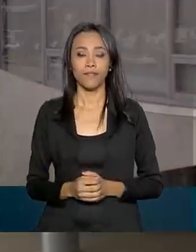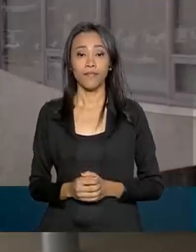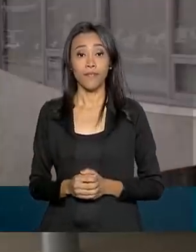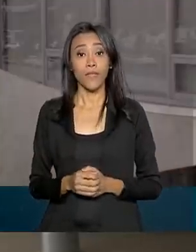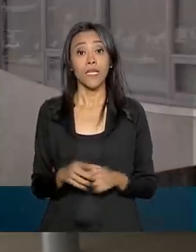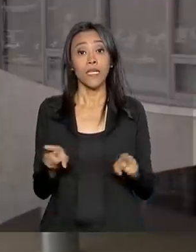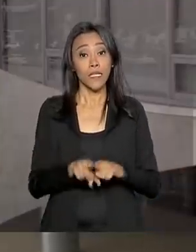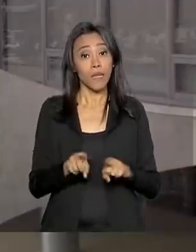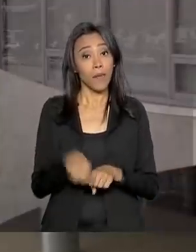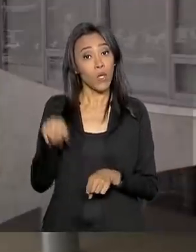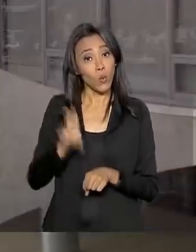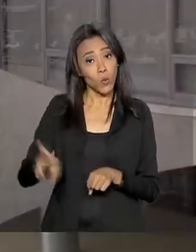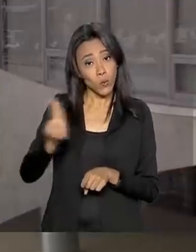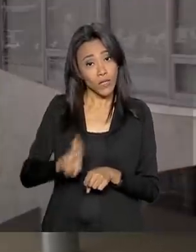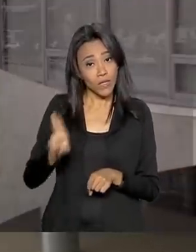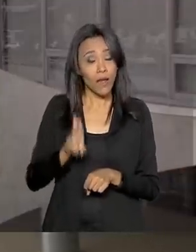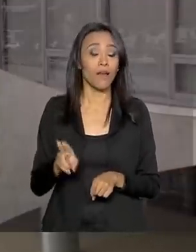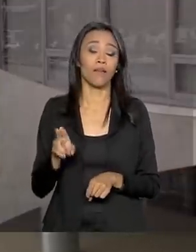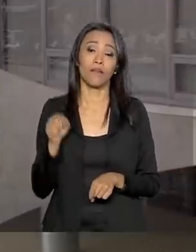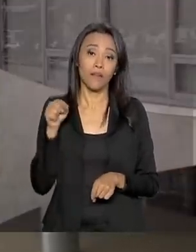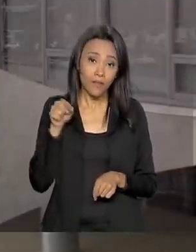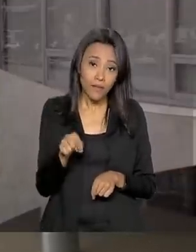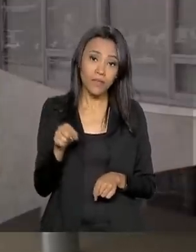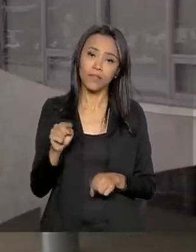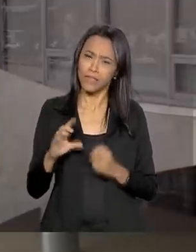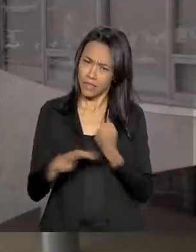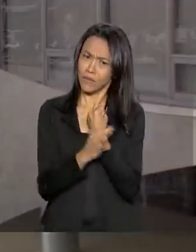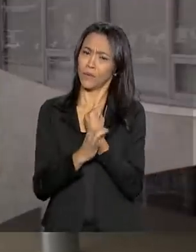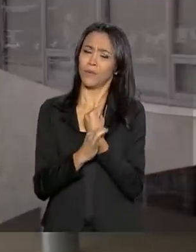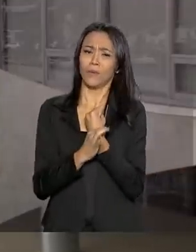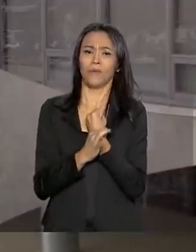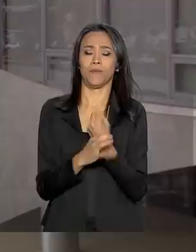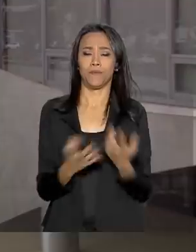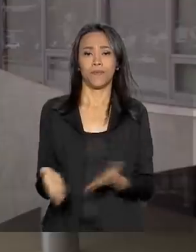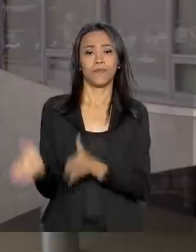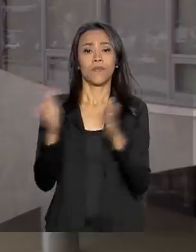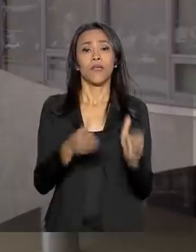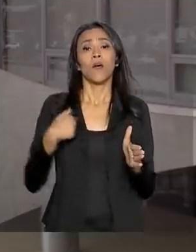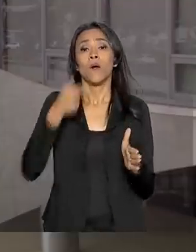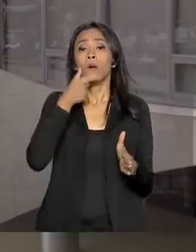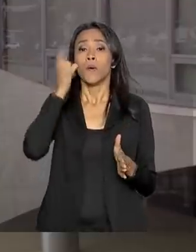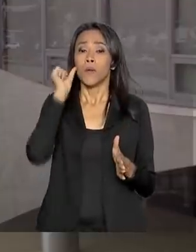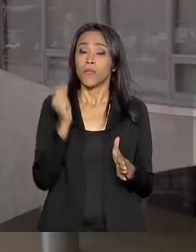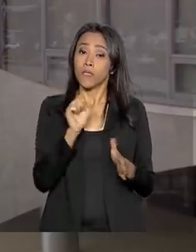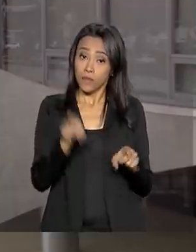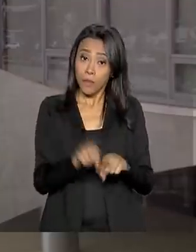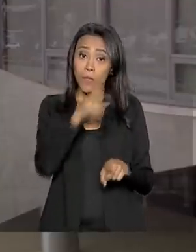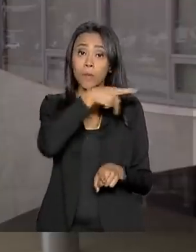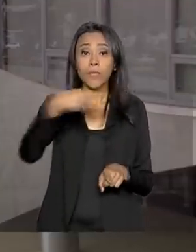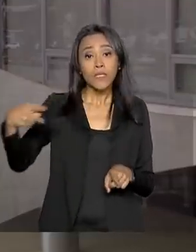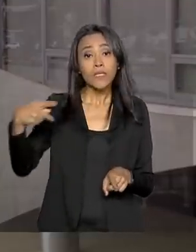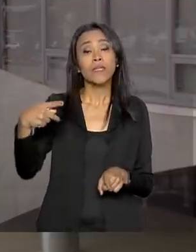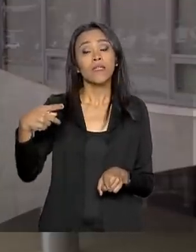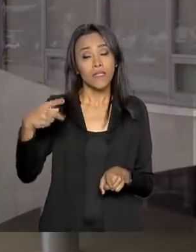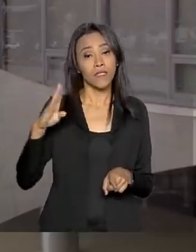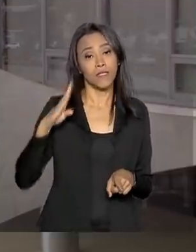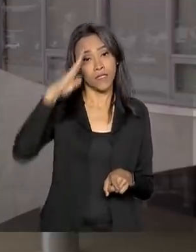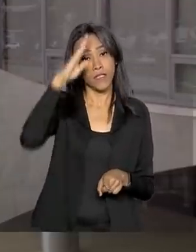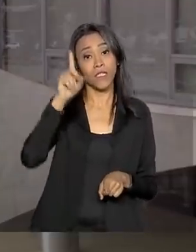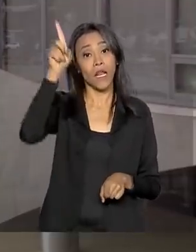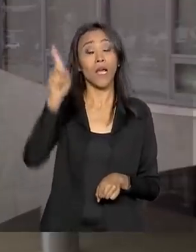E utilizar esse serviço aí de forma segura. E ontem, Carla, o presidente também em Dallas